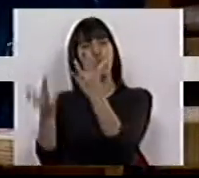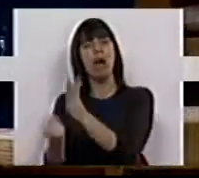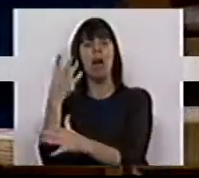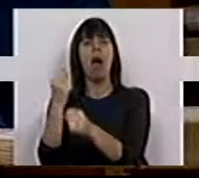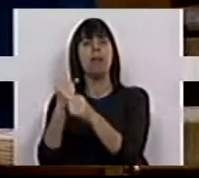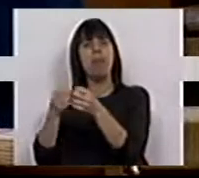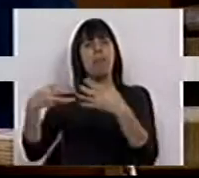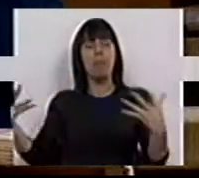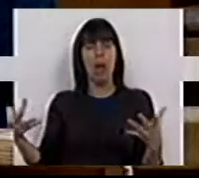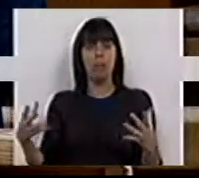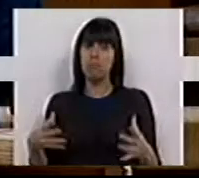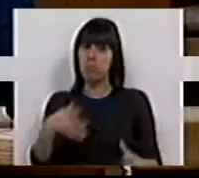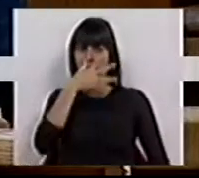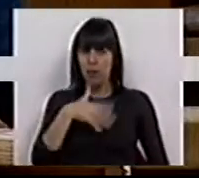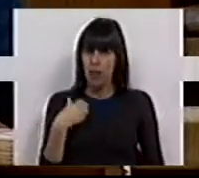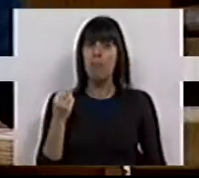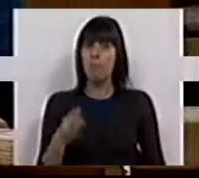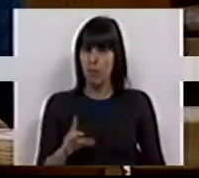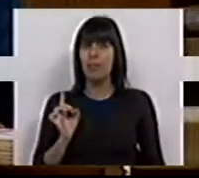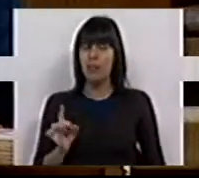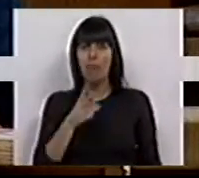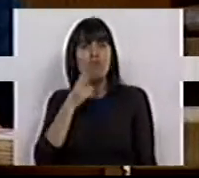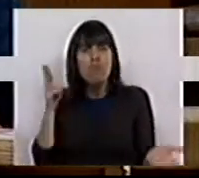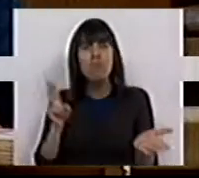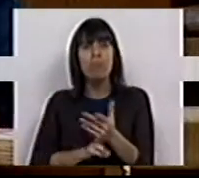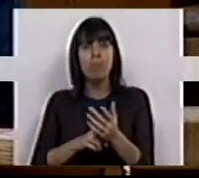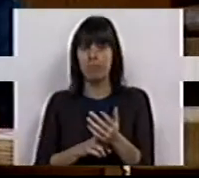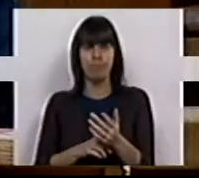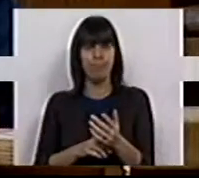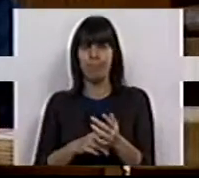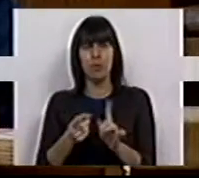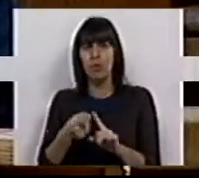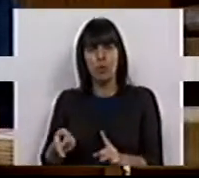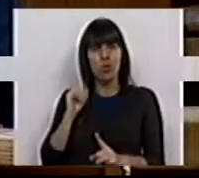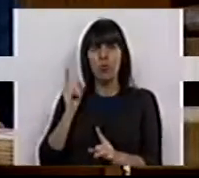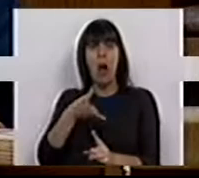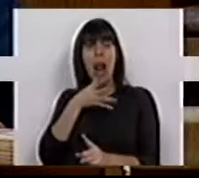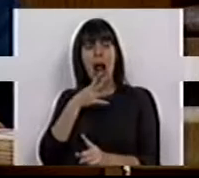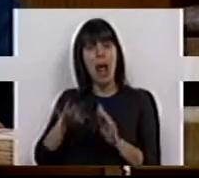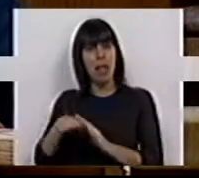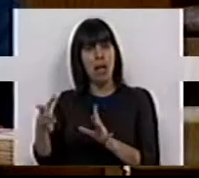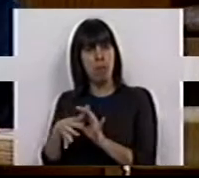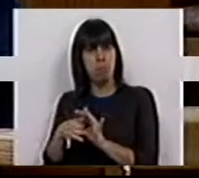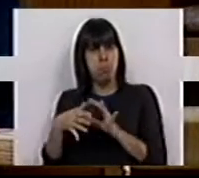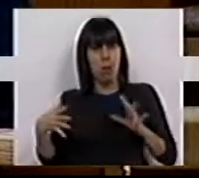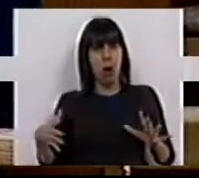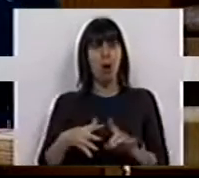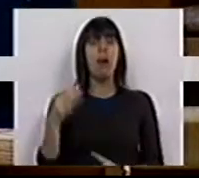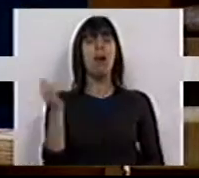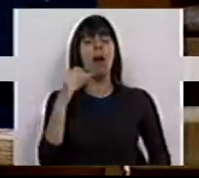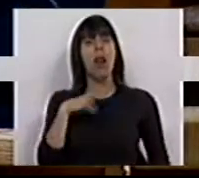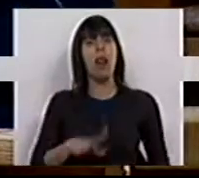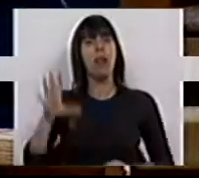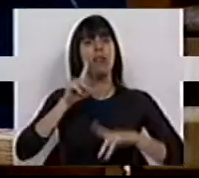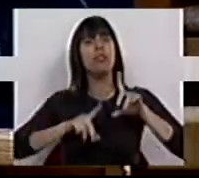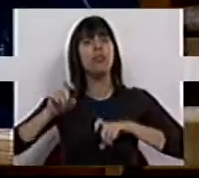postos de trabalho. Lamentavelmente, a realidade temem não fazer a vontade ao discurso da direita. E o Instituto Nacional